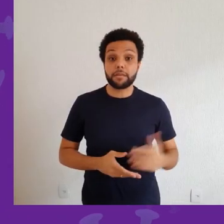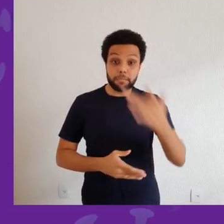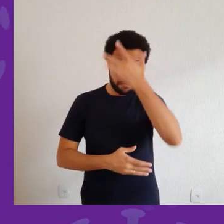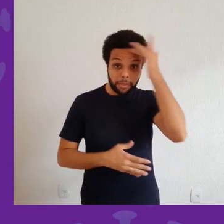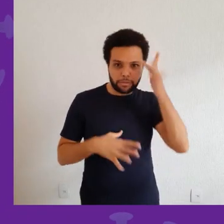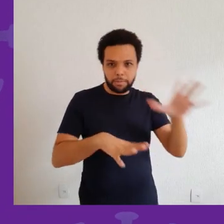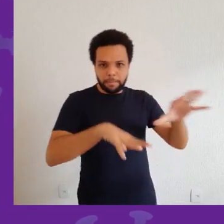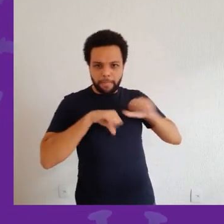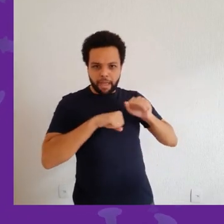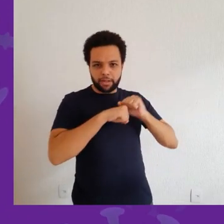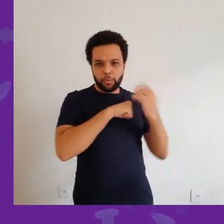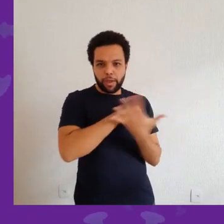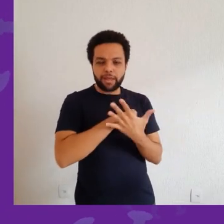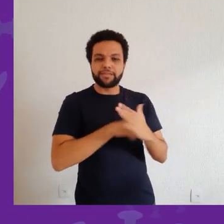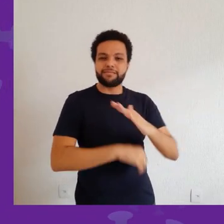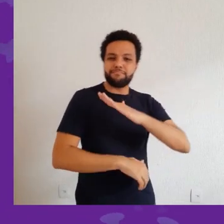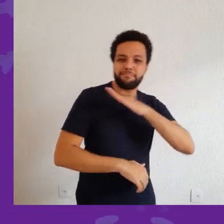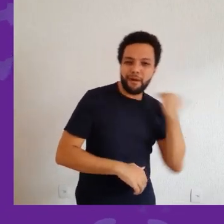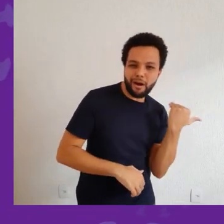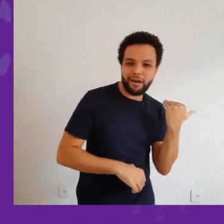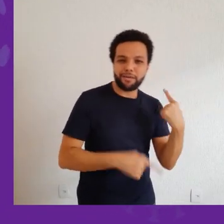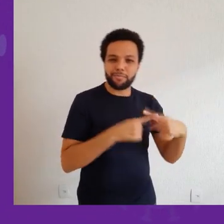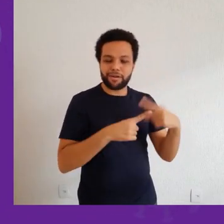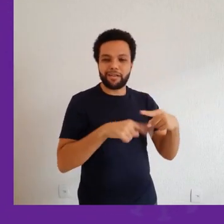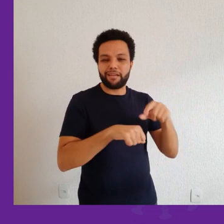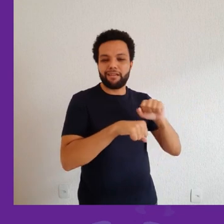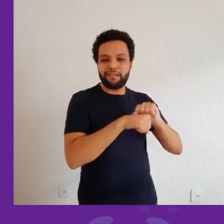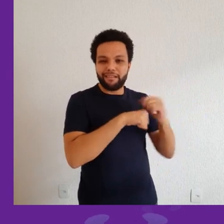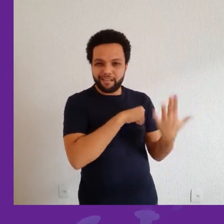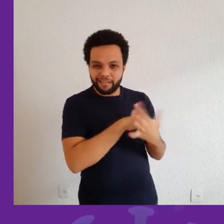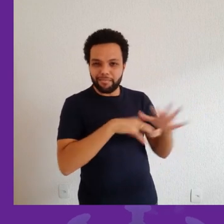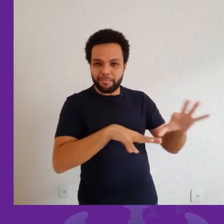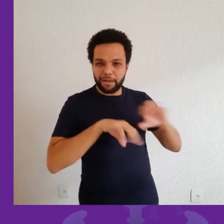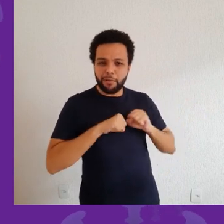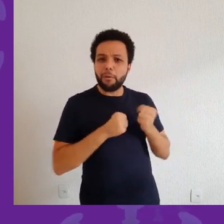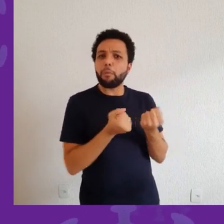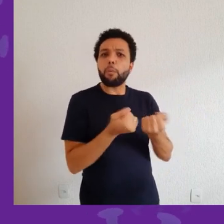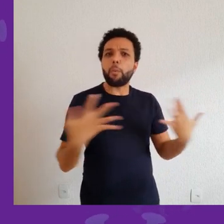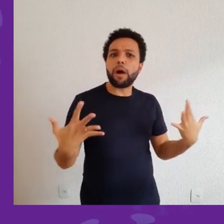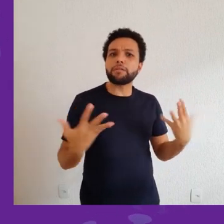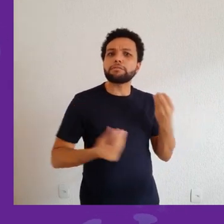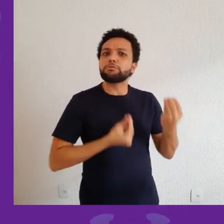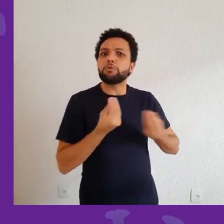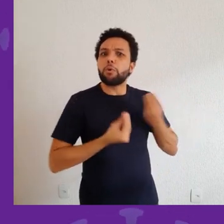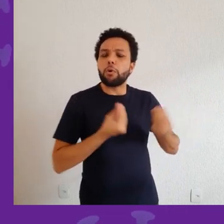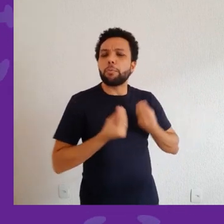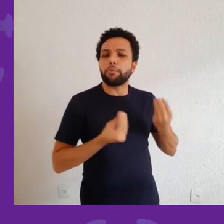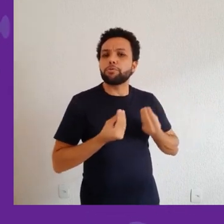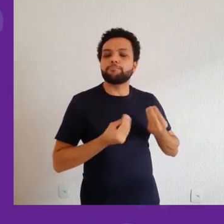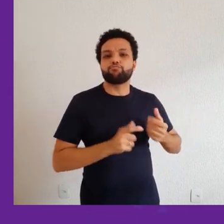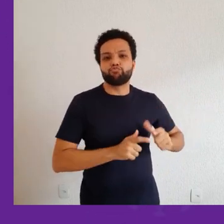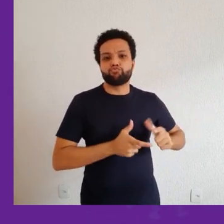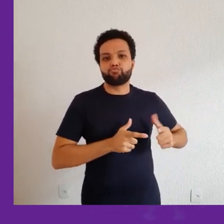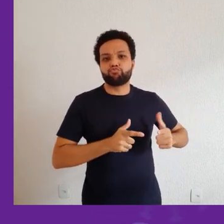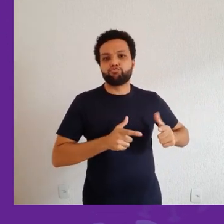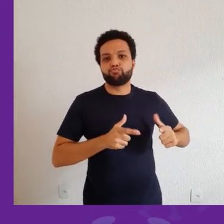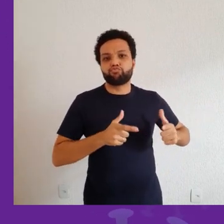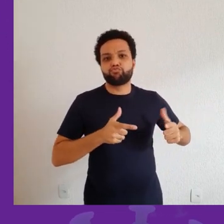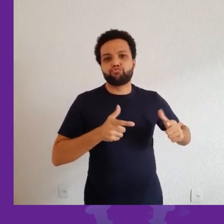O número de casos vai aumentando até um determinado ponto, a partir do qual ele começa a diminuir